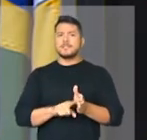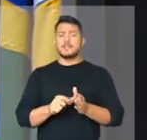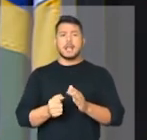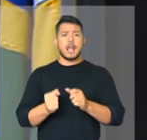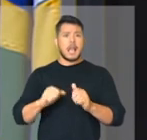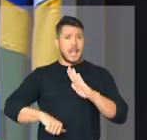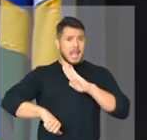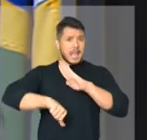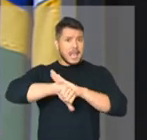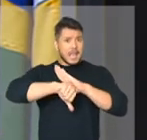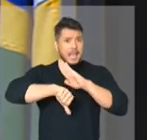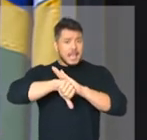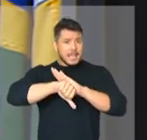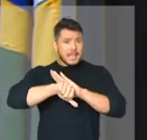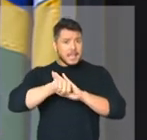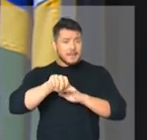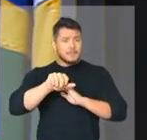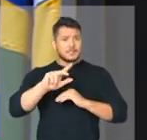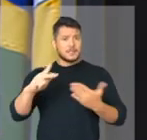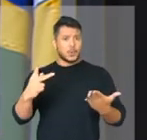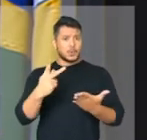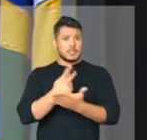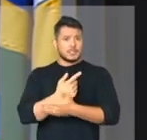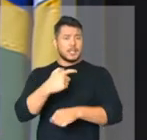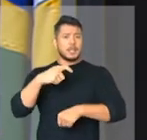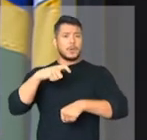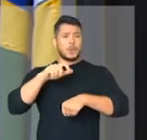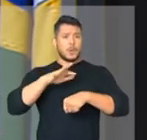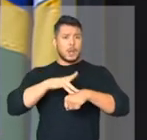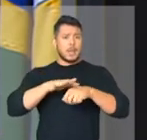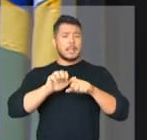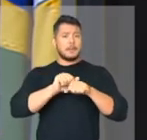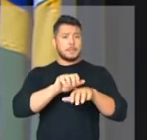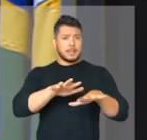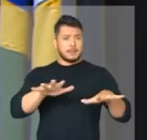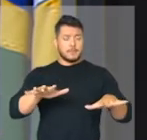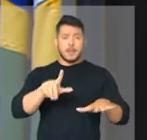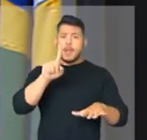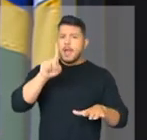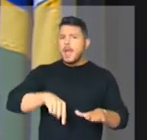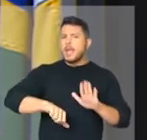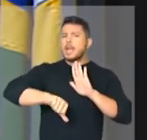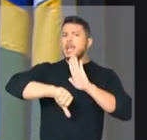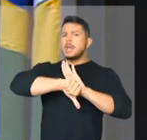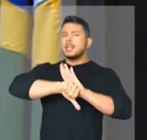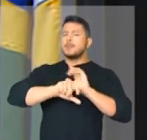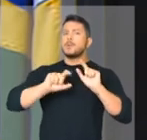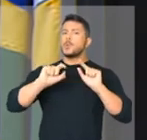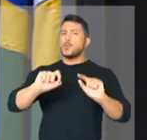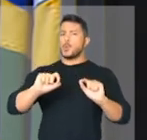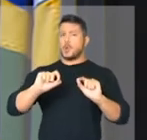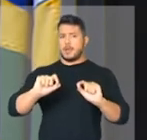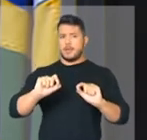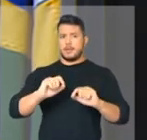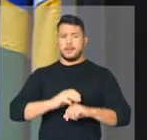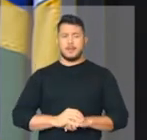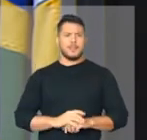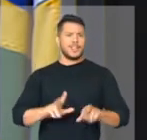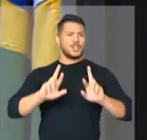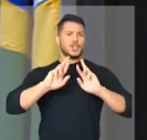durante a pandemia, e crimes aqui, que eu digo, não só crimes